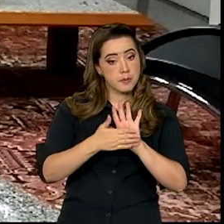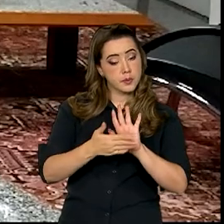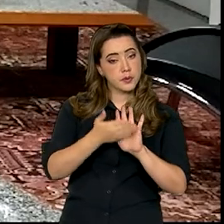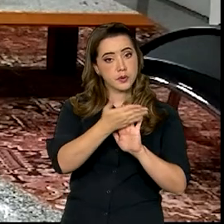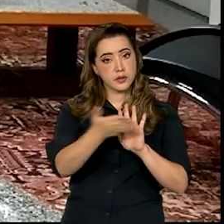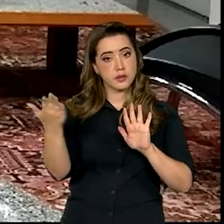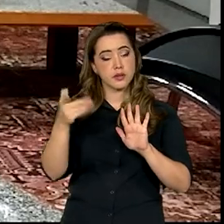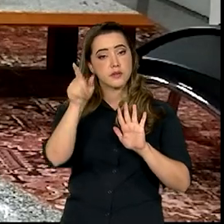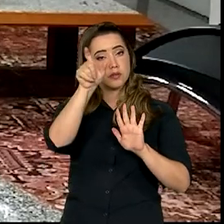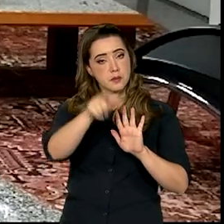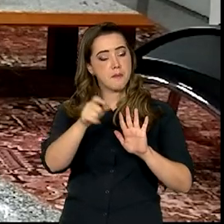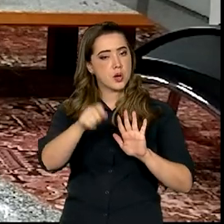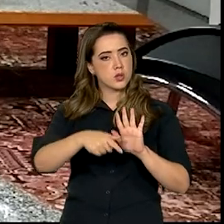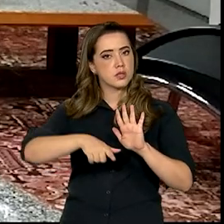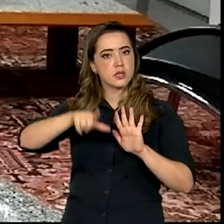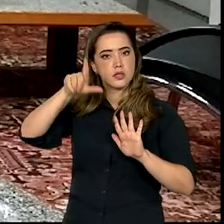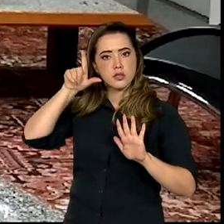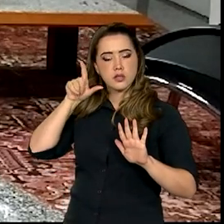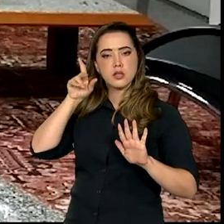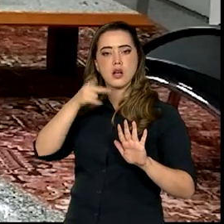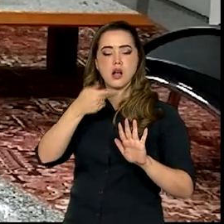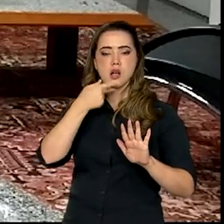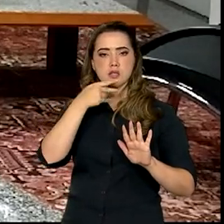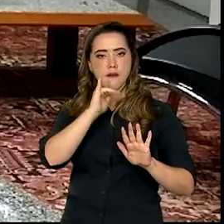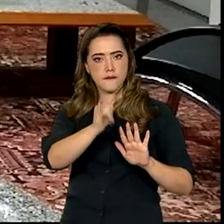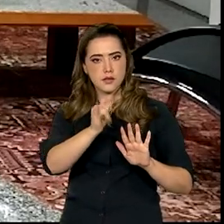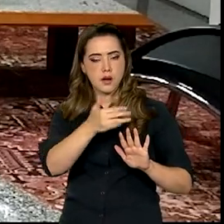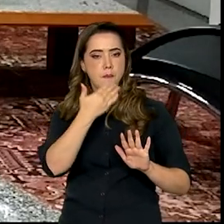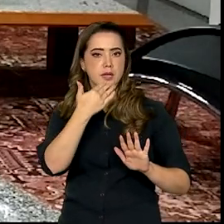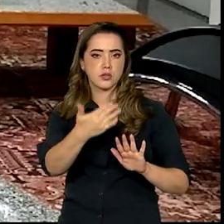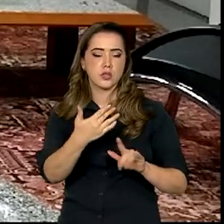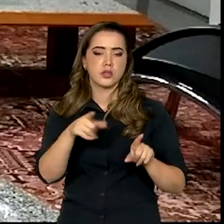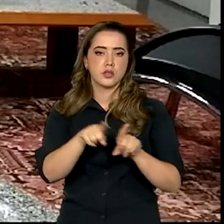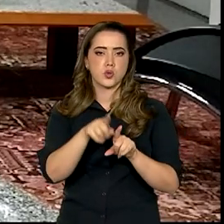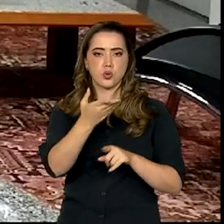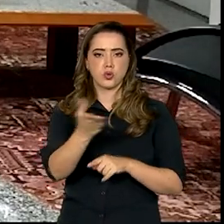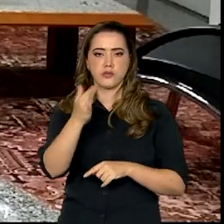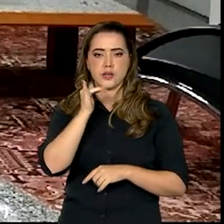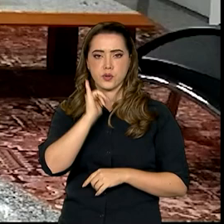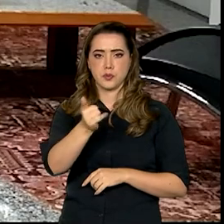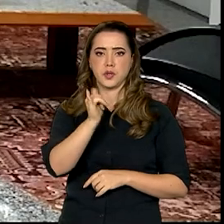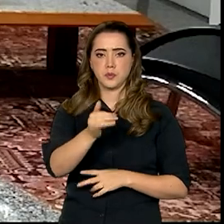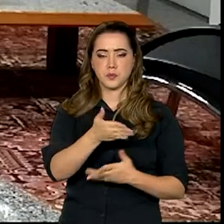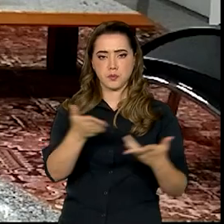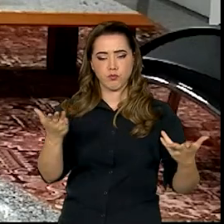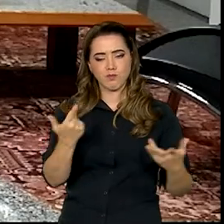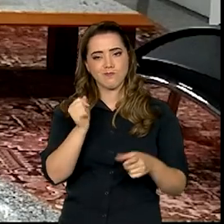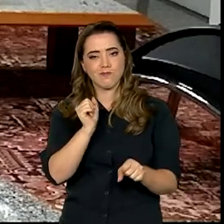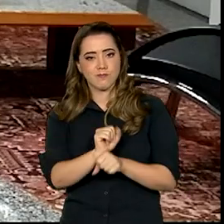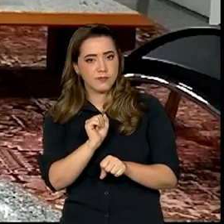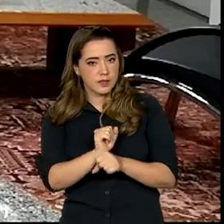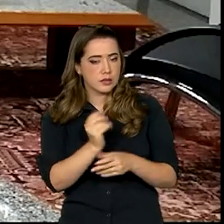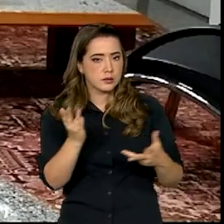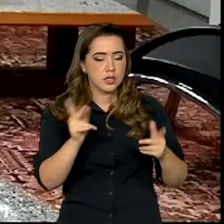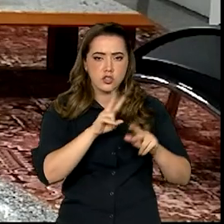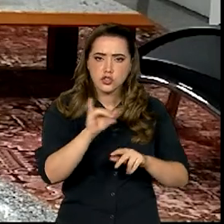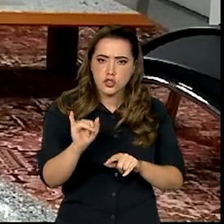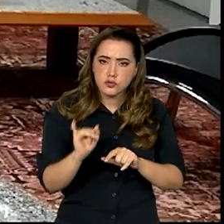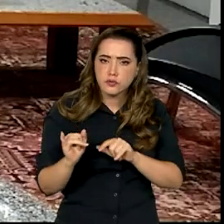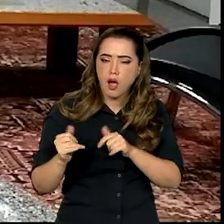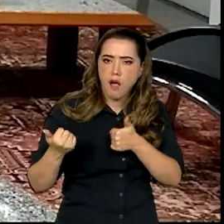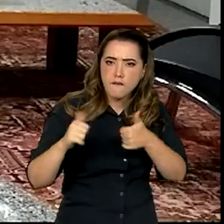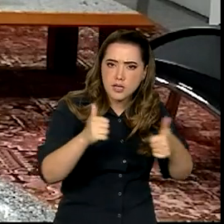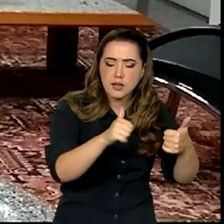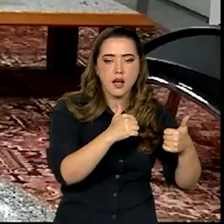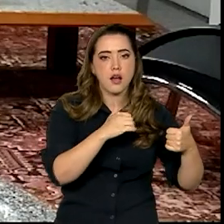você possa adiantar a análise do teu pedido. Aquele benefício que você está tão esperando, a gente vai tentar adiantar essa análise